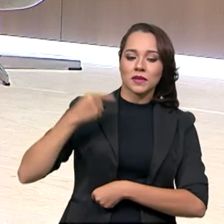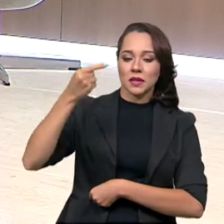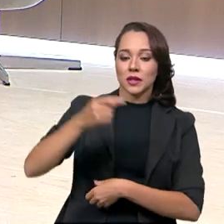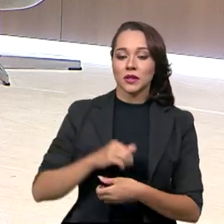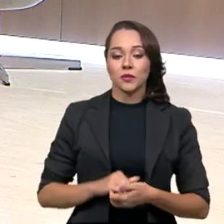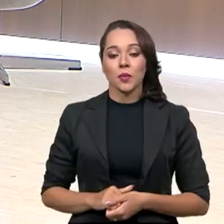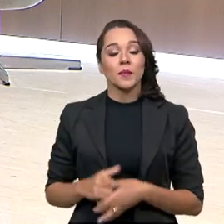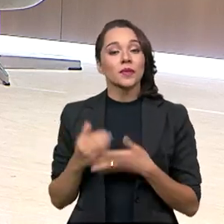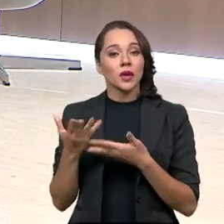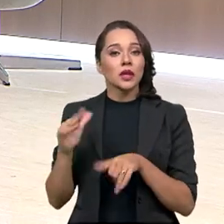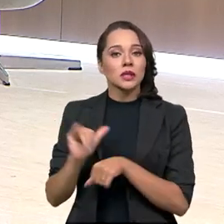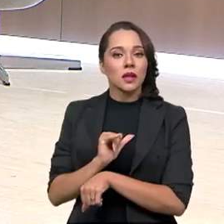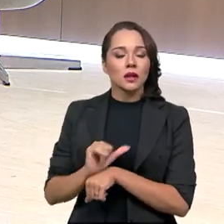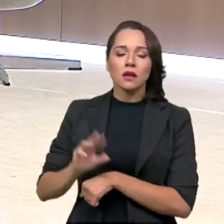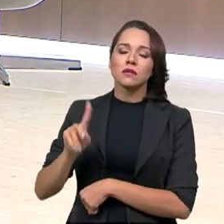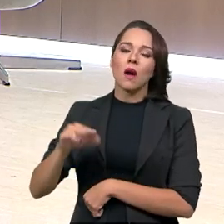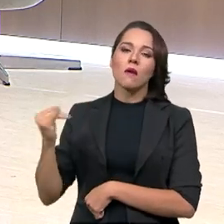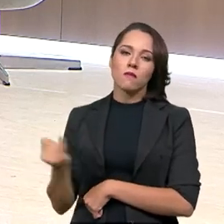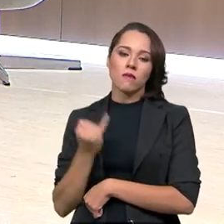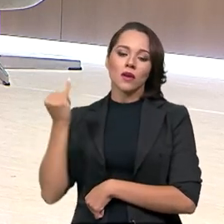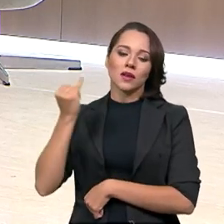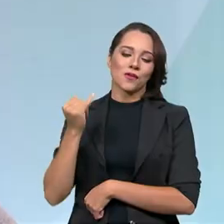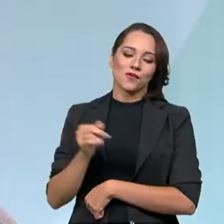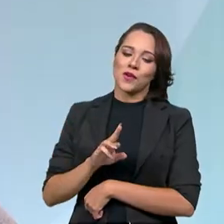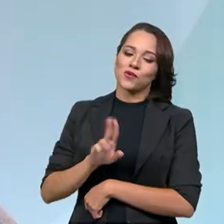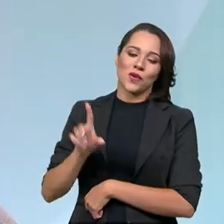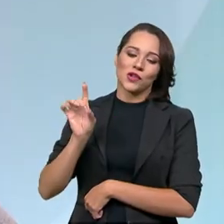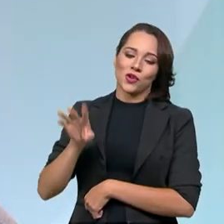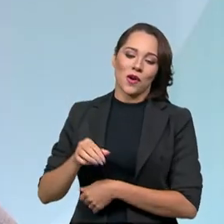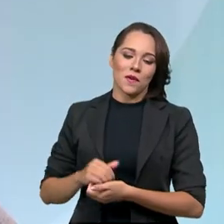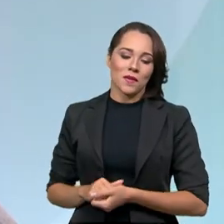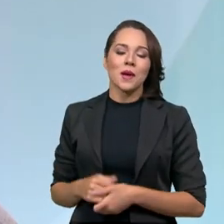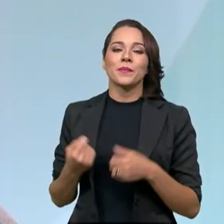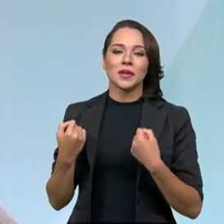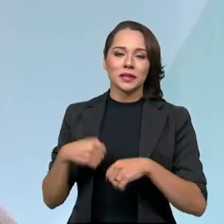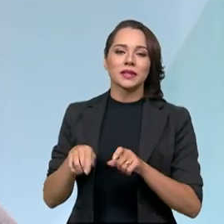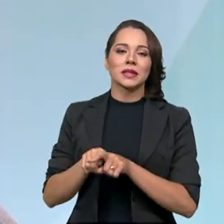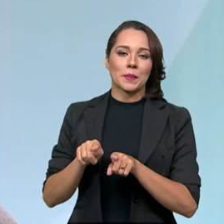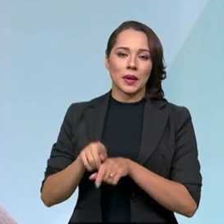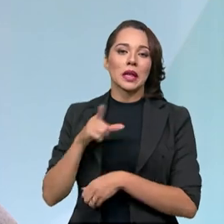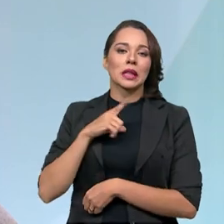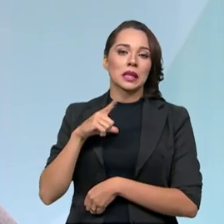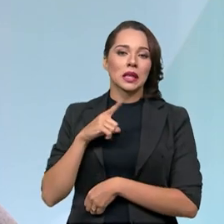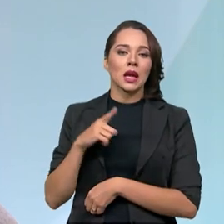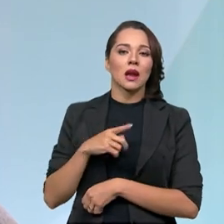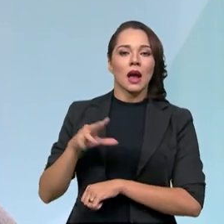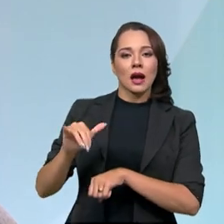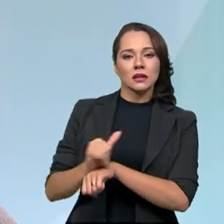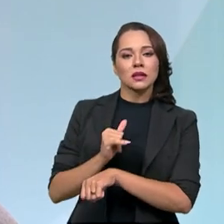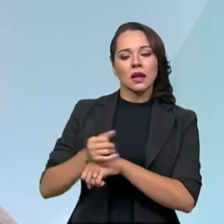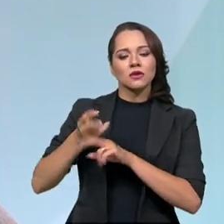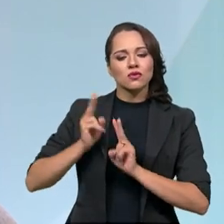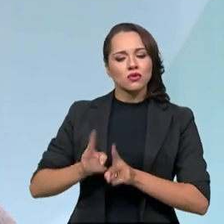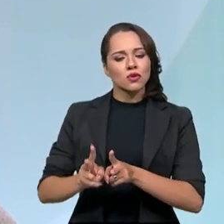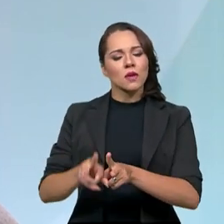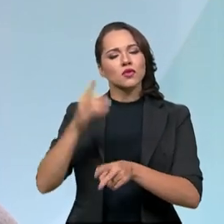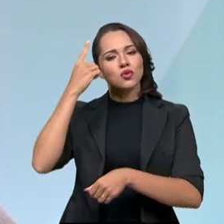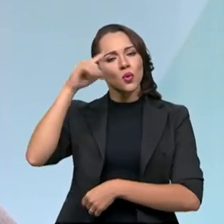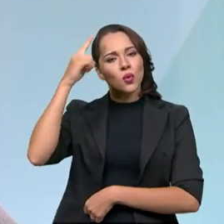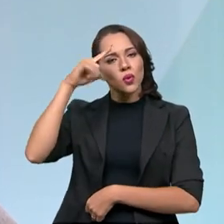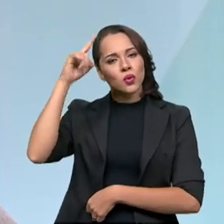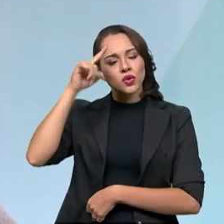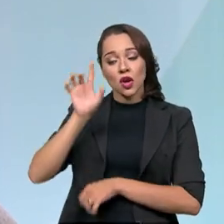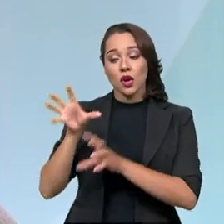Então, essas ações são muito importantes, mas não bastam. É preciso de haver a ação contínua, diária,